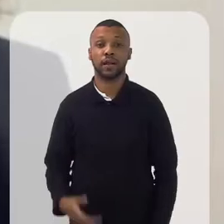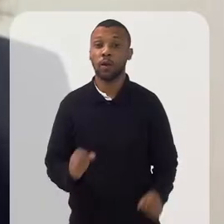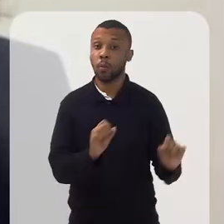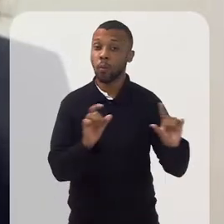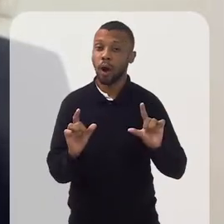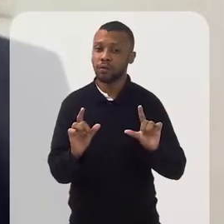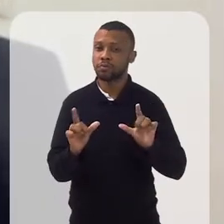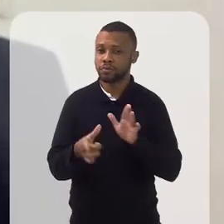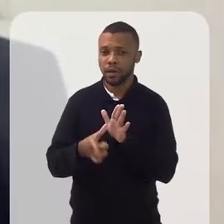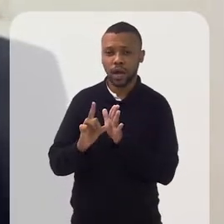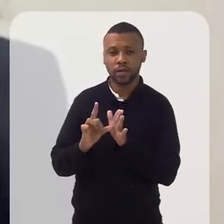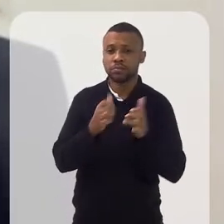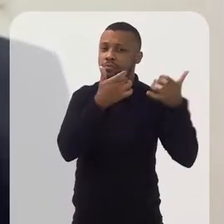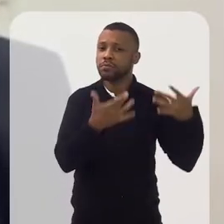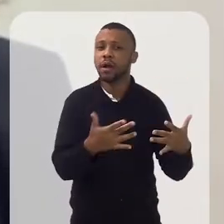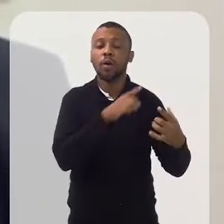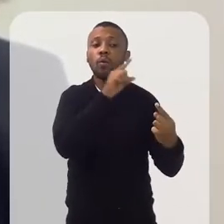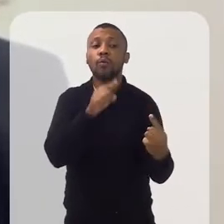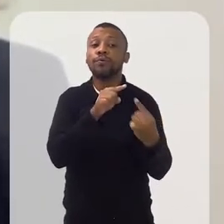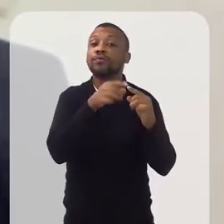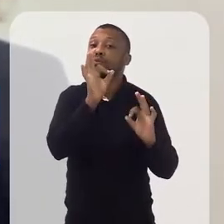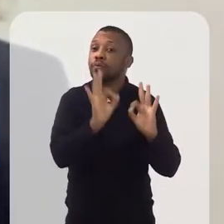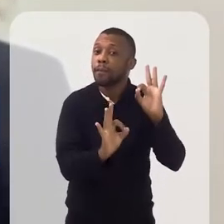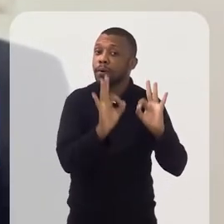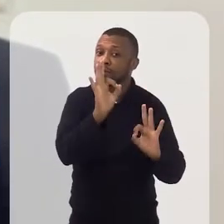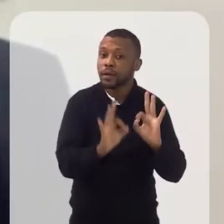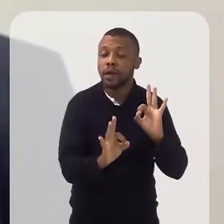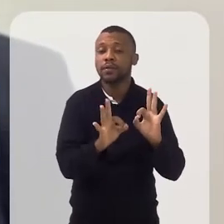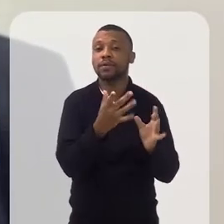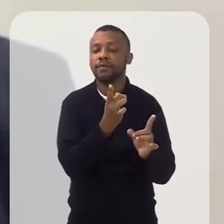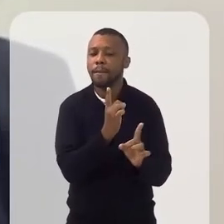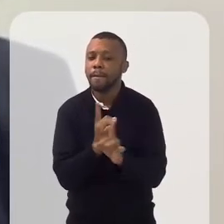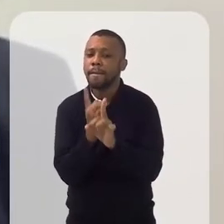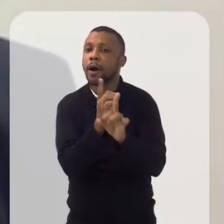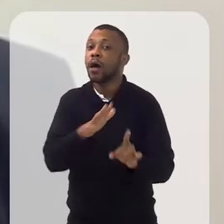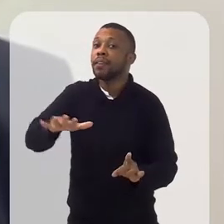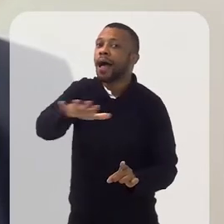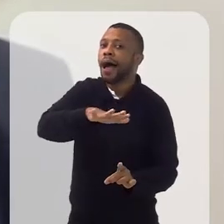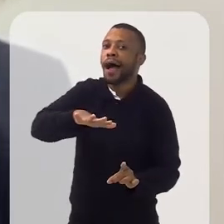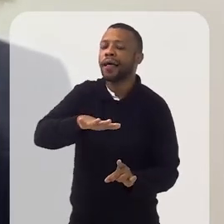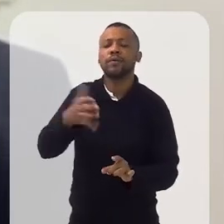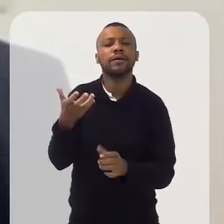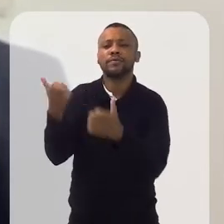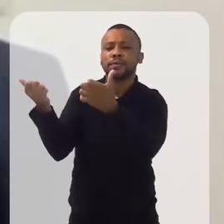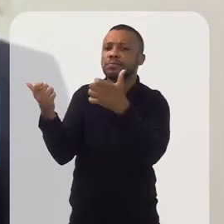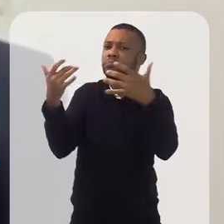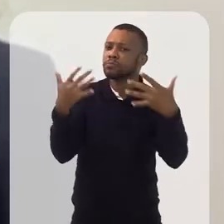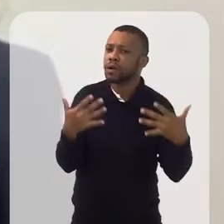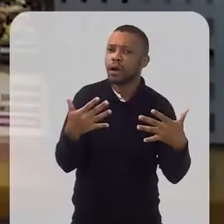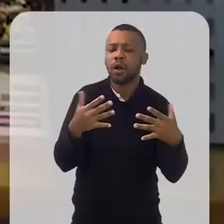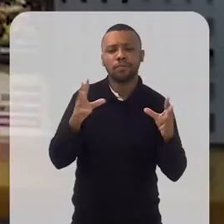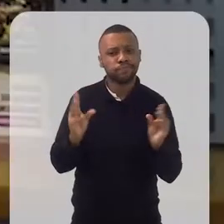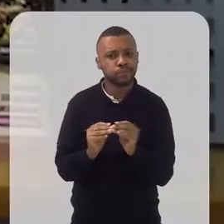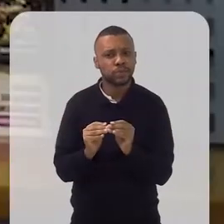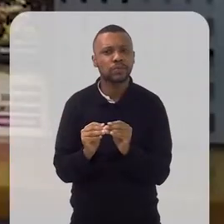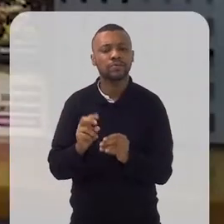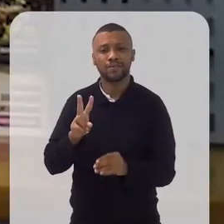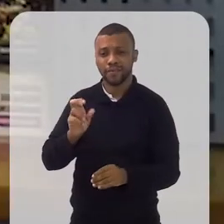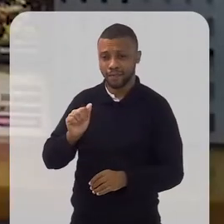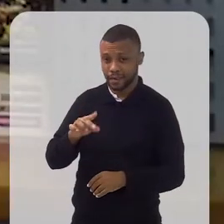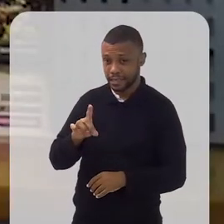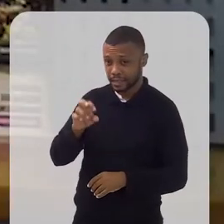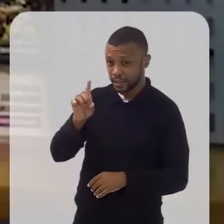No bloco anterior, nós falávamos sobre o objetivo do projeto e o que foi encontrado no campo. Eu queria que você contasse um pouquinho para a gente, André,